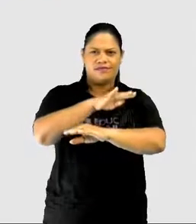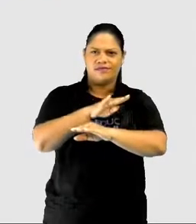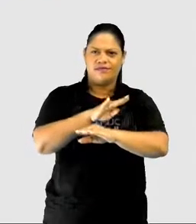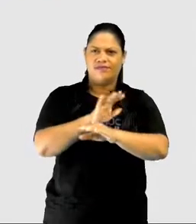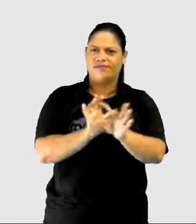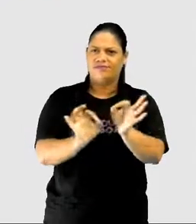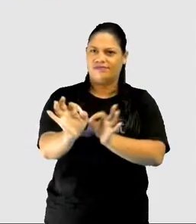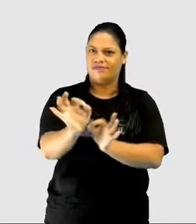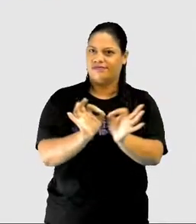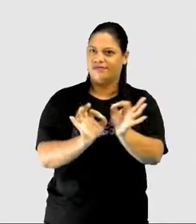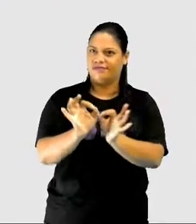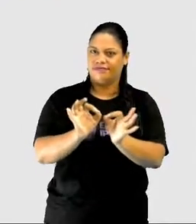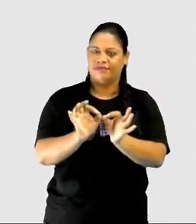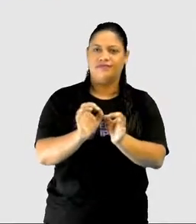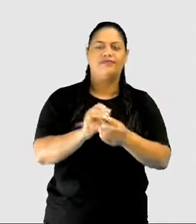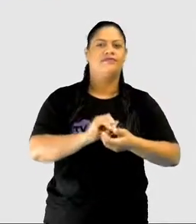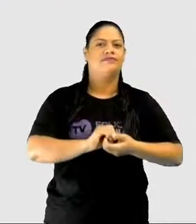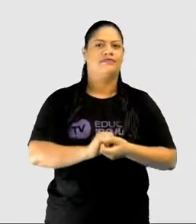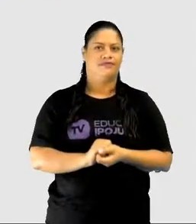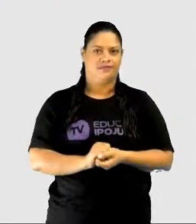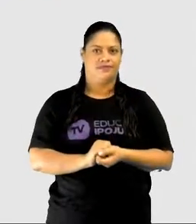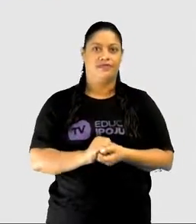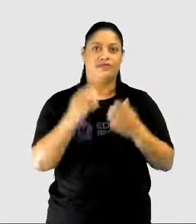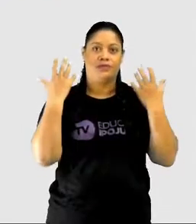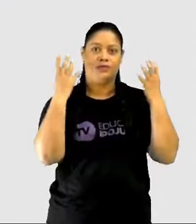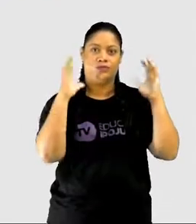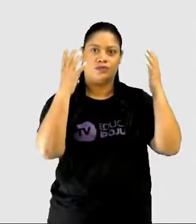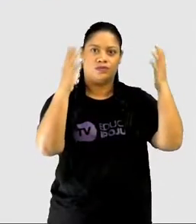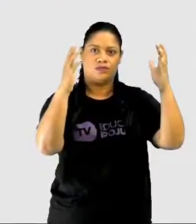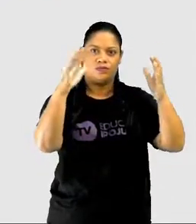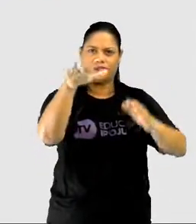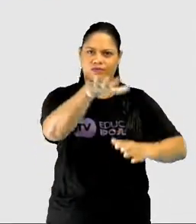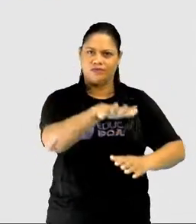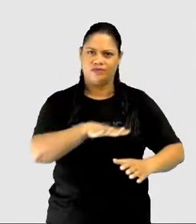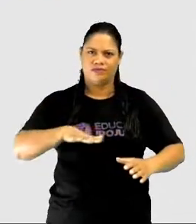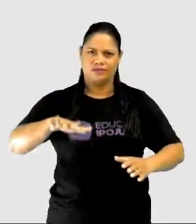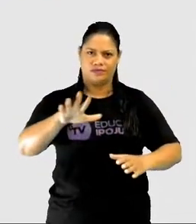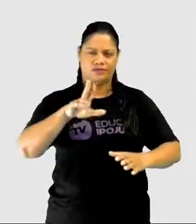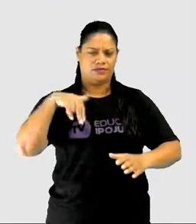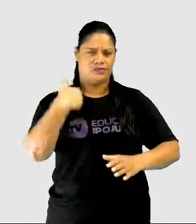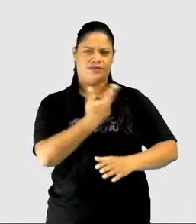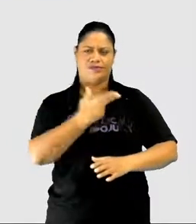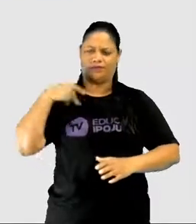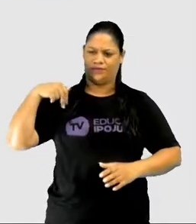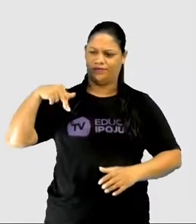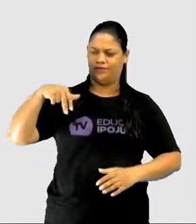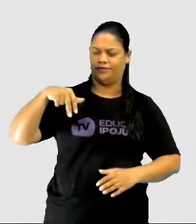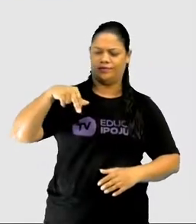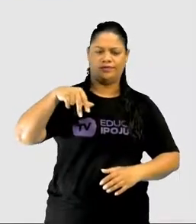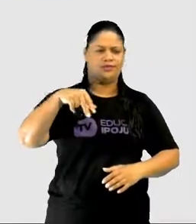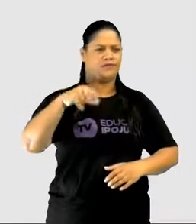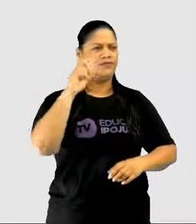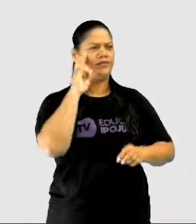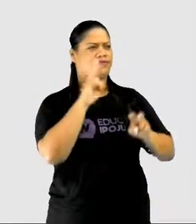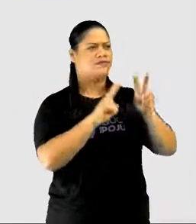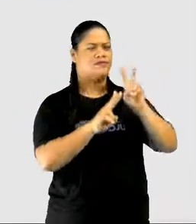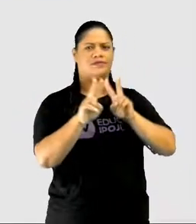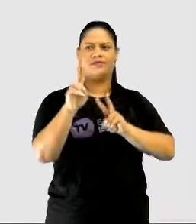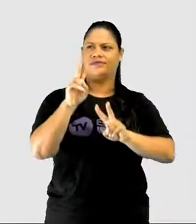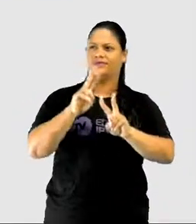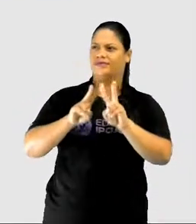constituem aquilo que chamamos de relevo. Quando a gente está andando, que a gente observa essas